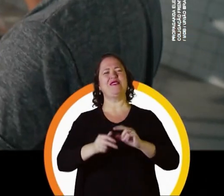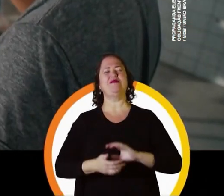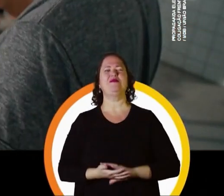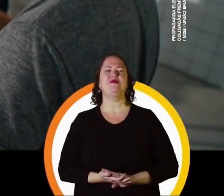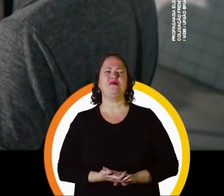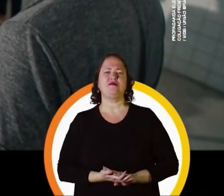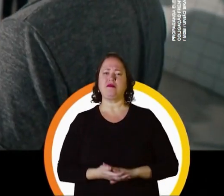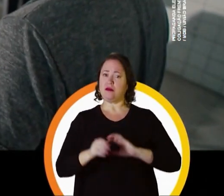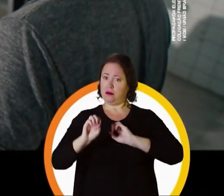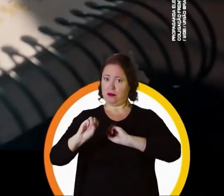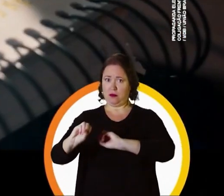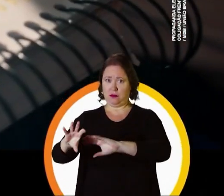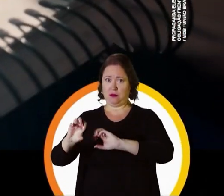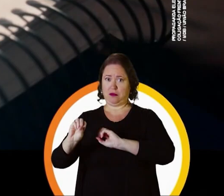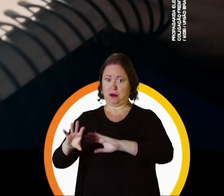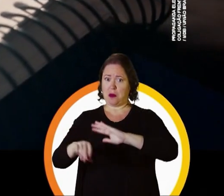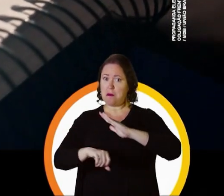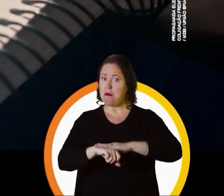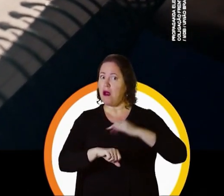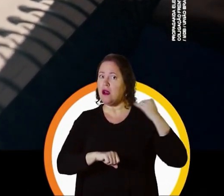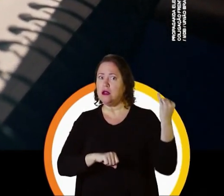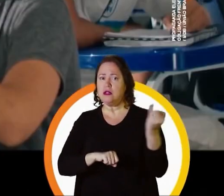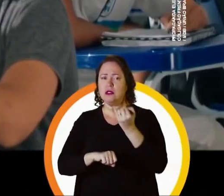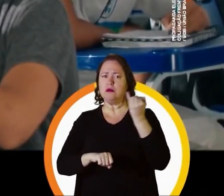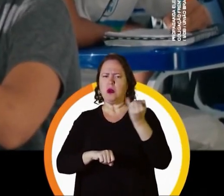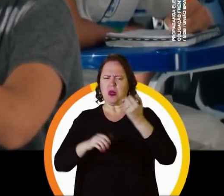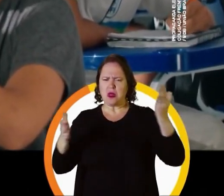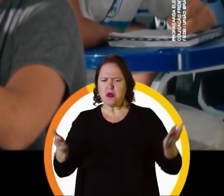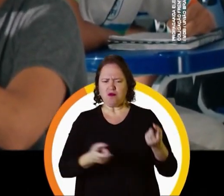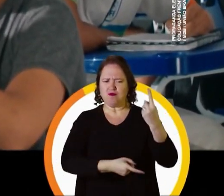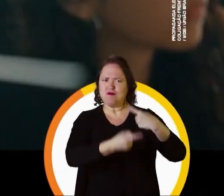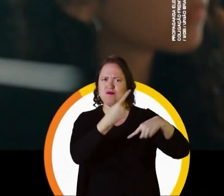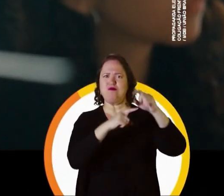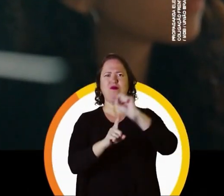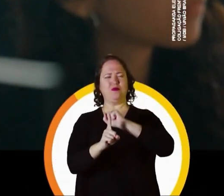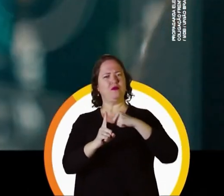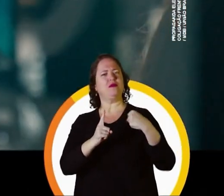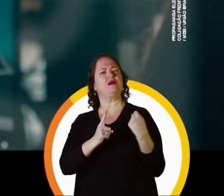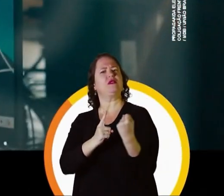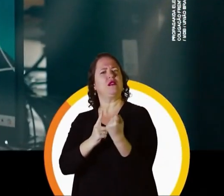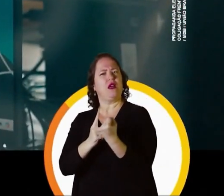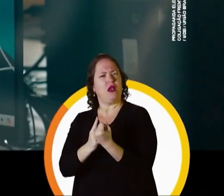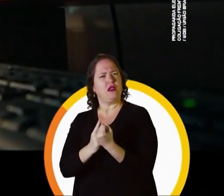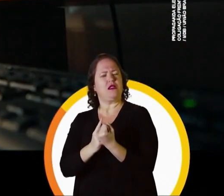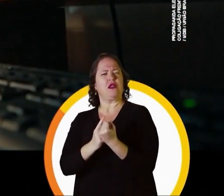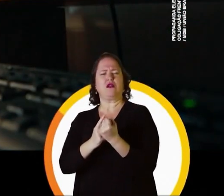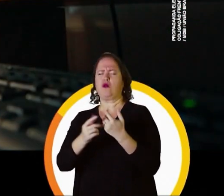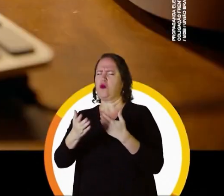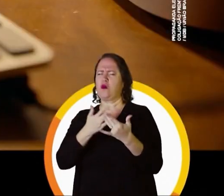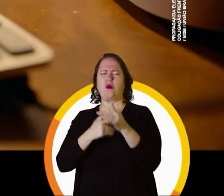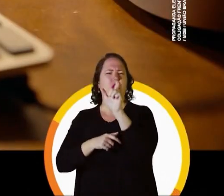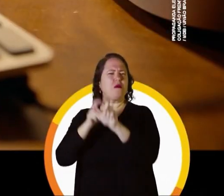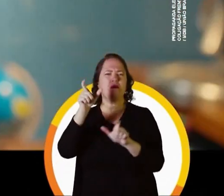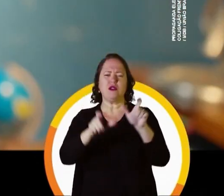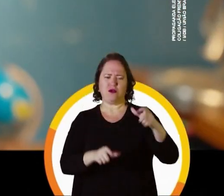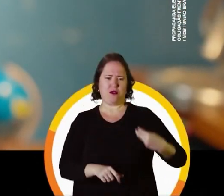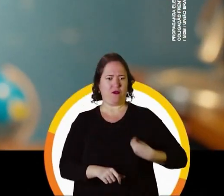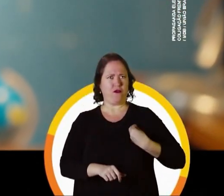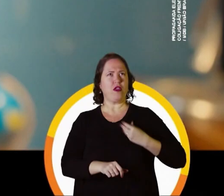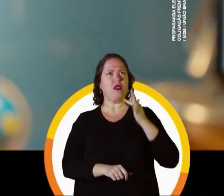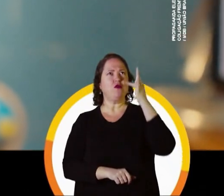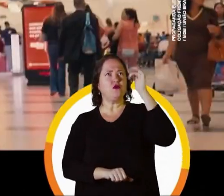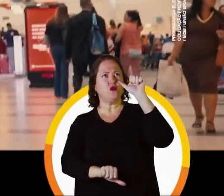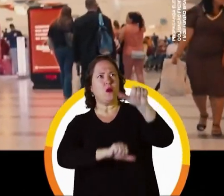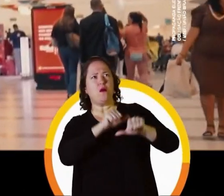Assim como a educação, é o nosso maior instrumento de transformação social, capaz de fazer qualquer recifense mudar o curso da sua vida.